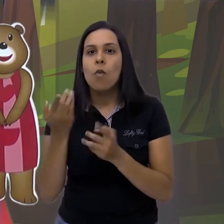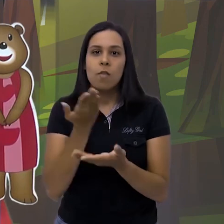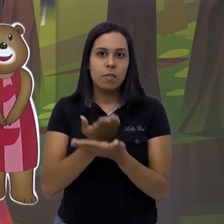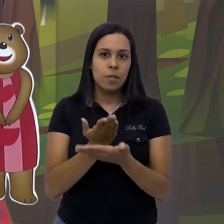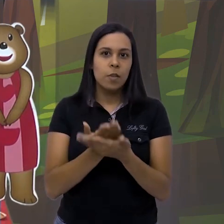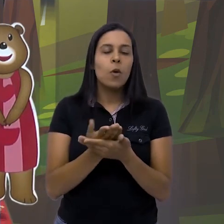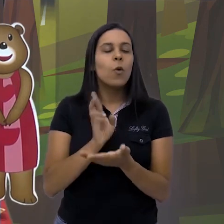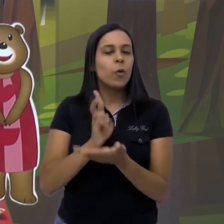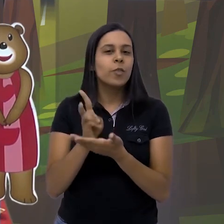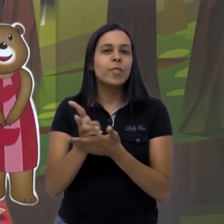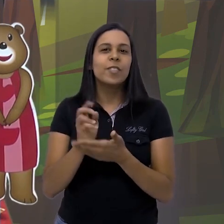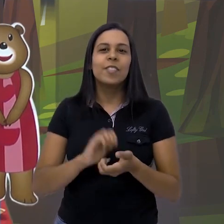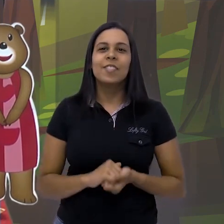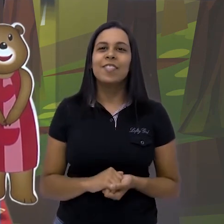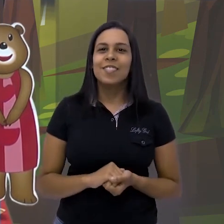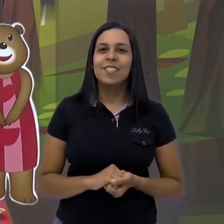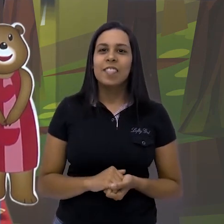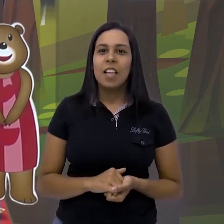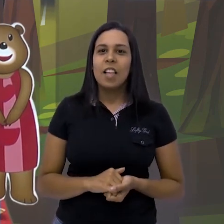próxima aula, a gente continua falando mais sobre canguruzinho.